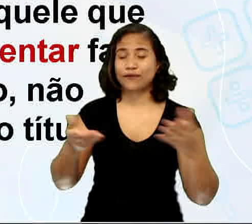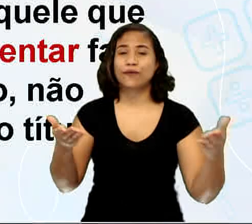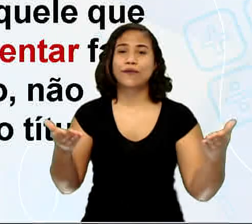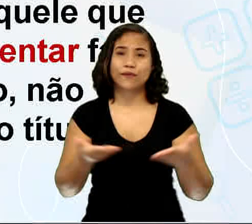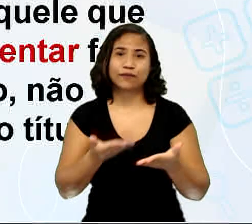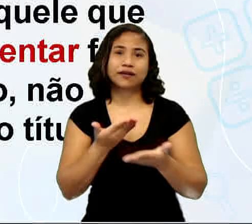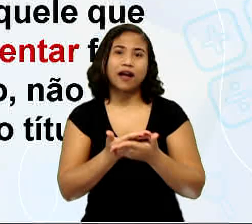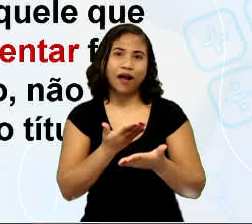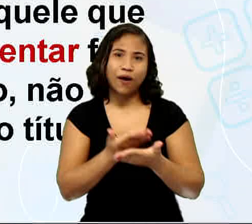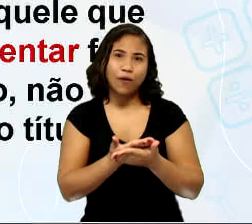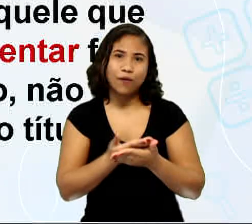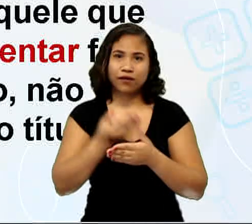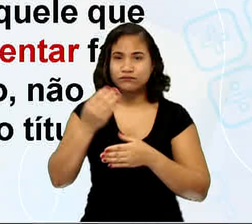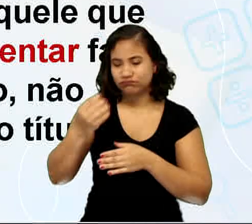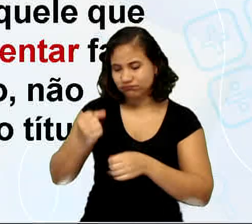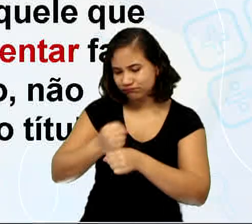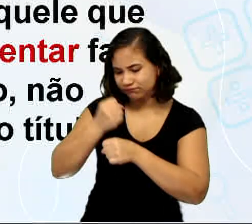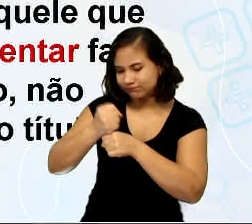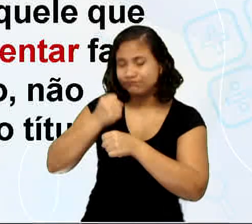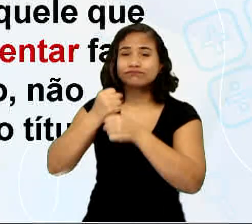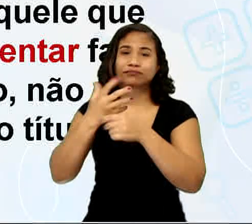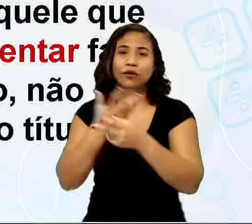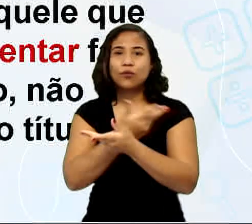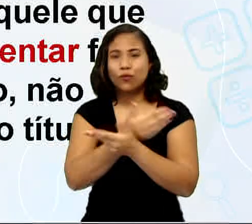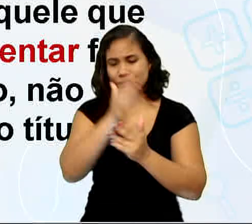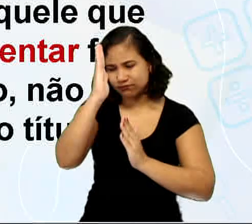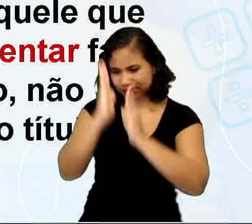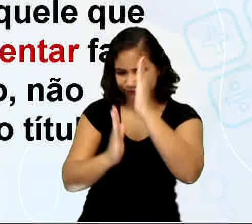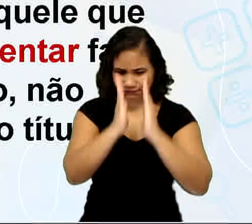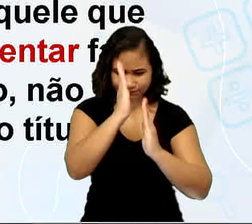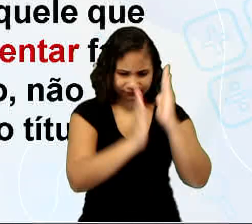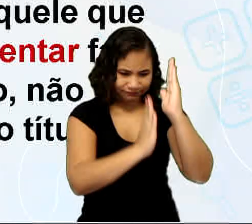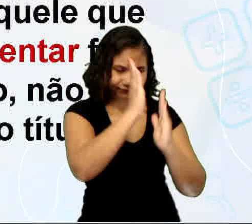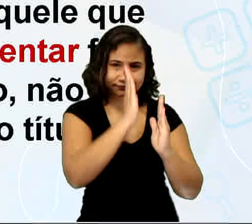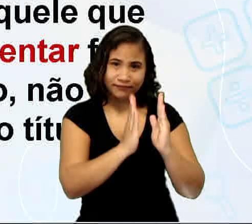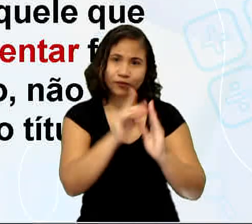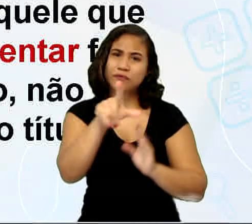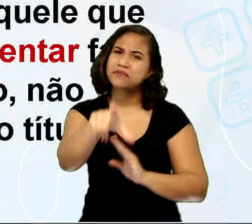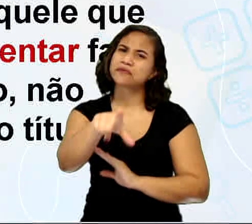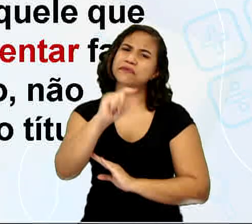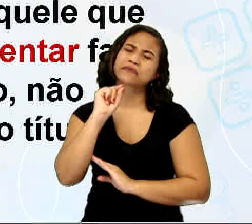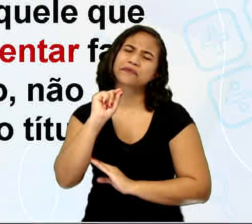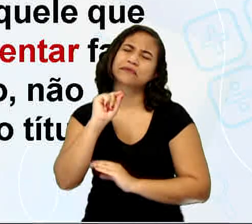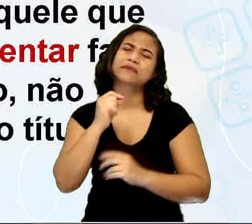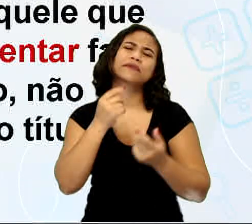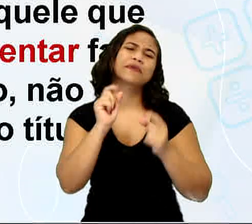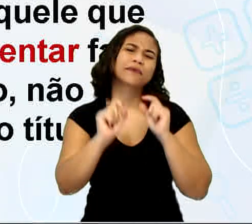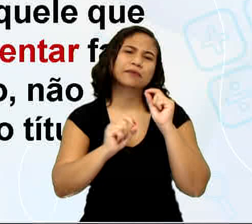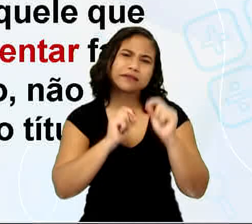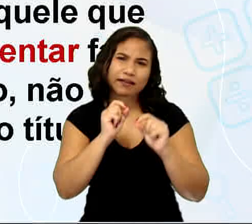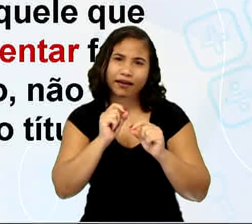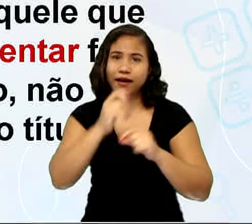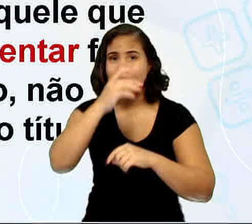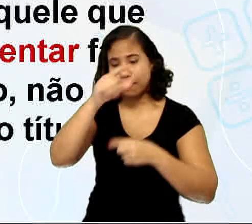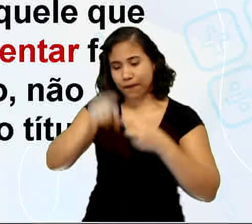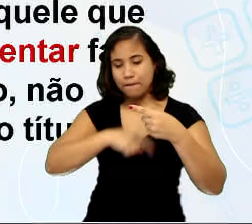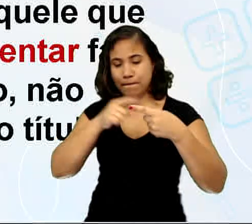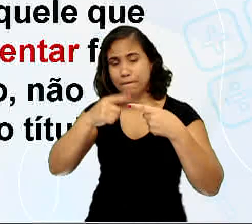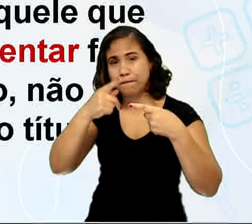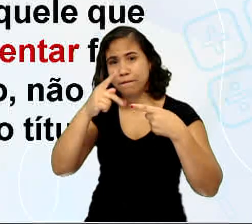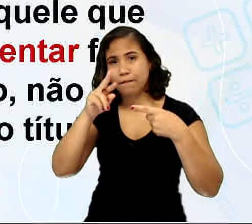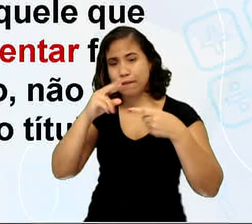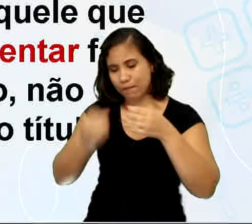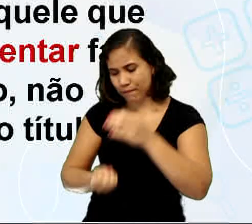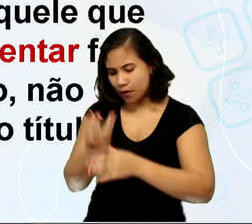hoje será a construção de uma cadeia alimentar. Você vai escolher o produtor, o